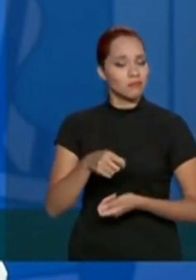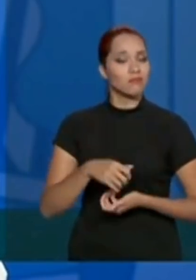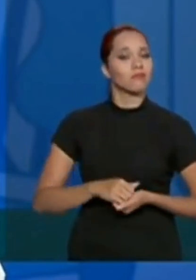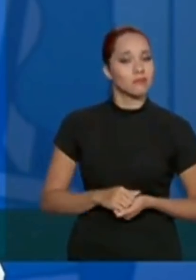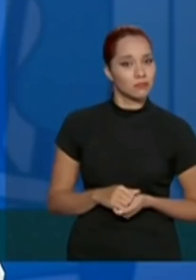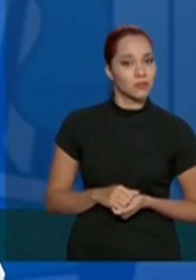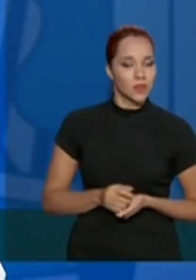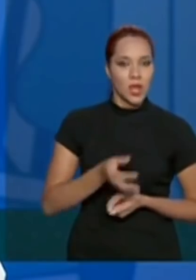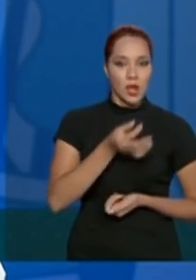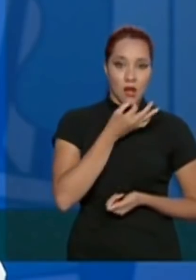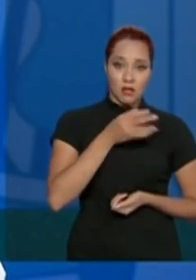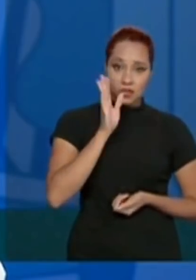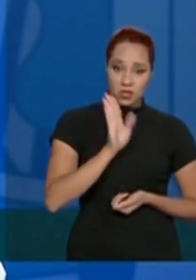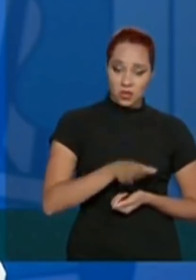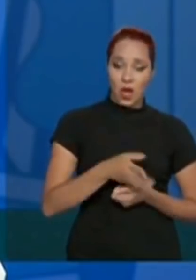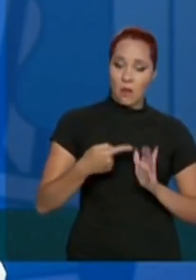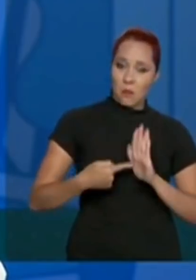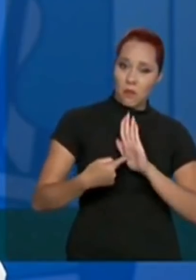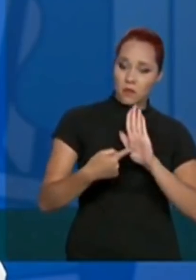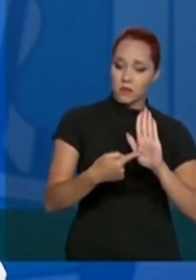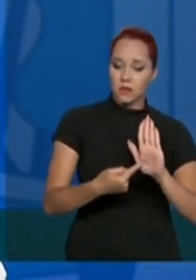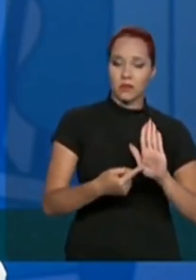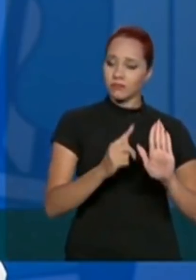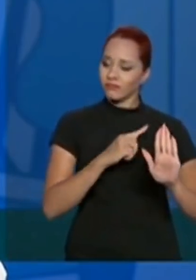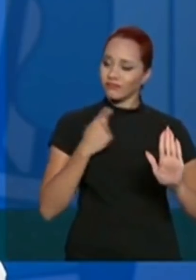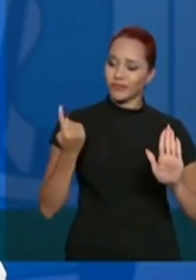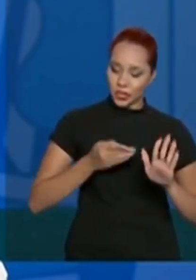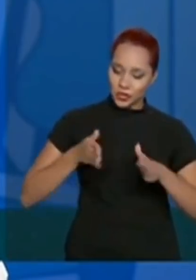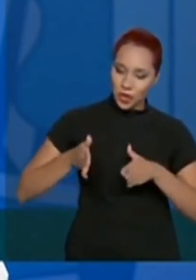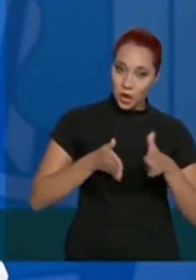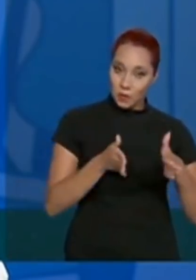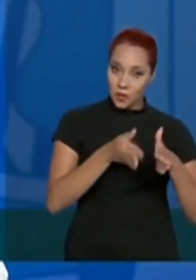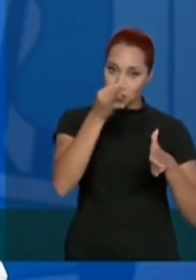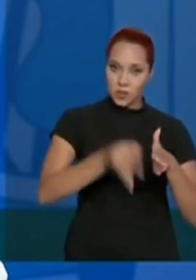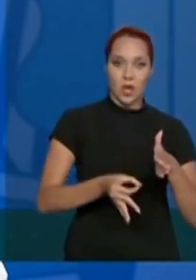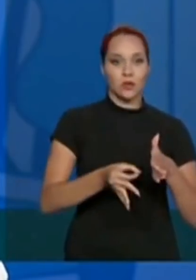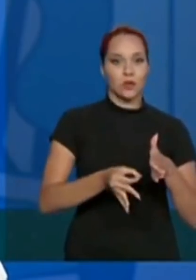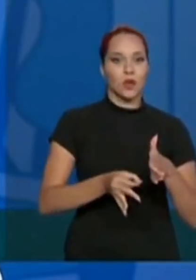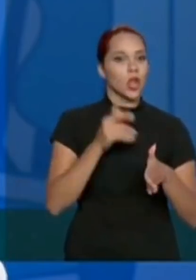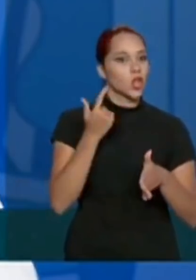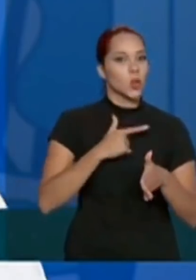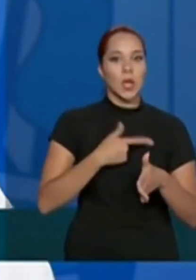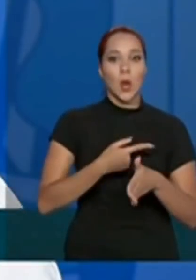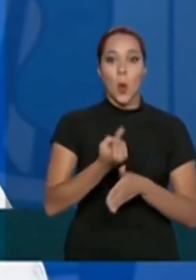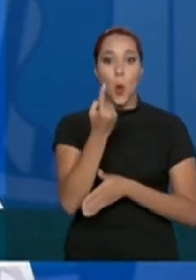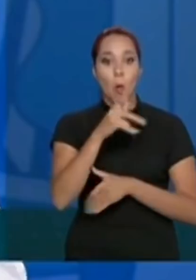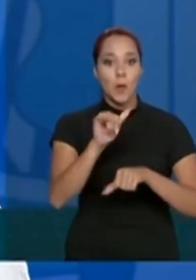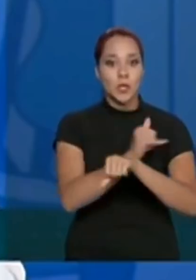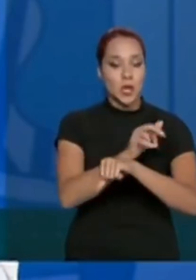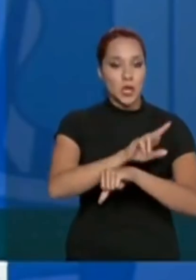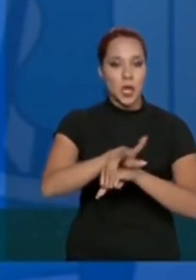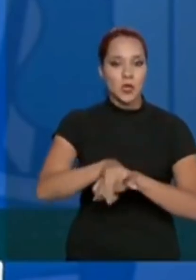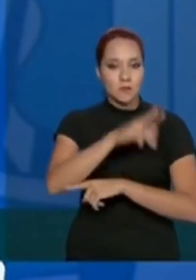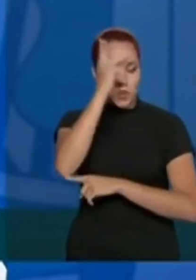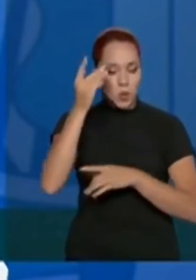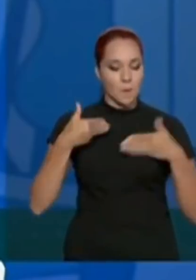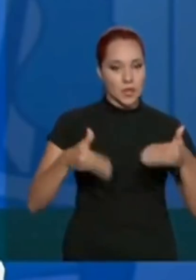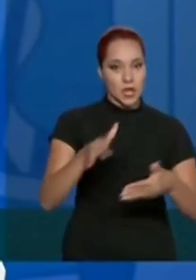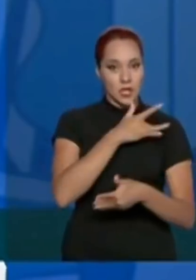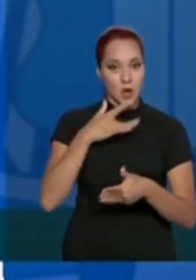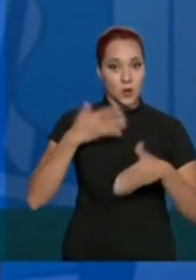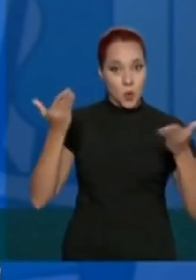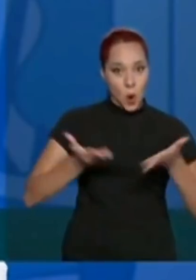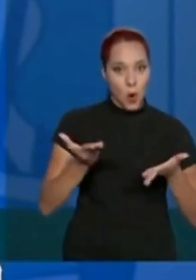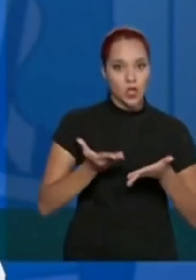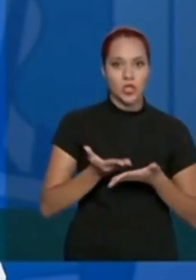acho que já demos demonstrações que estamos no caminho certo, não tem uma ação, se entrar hoje uma pessoa no Ministério da Saúde,